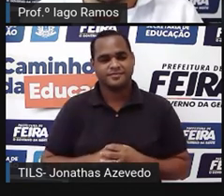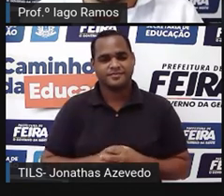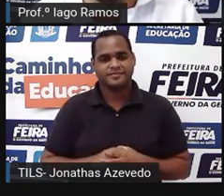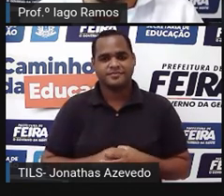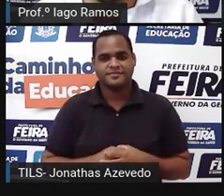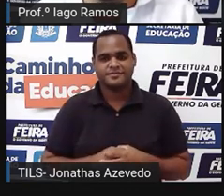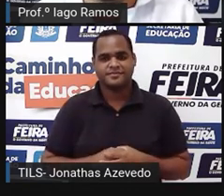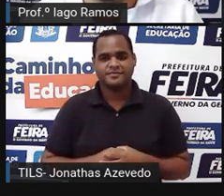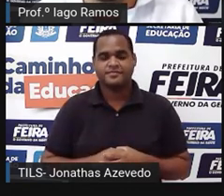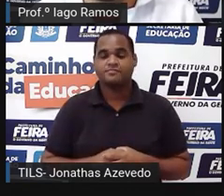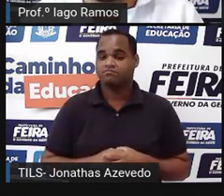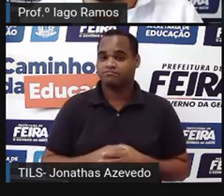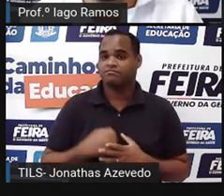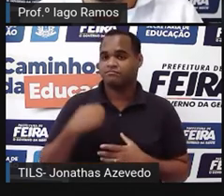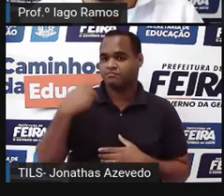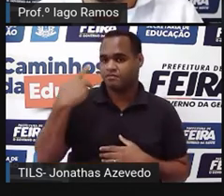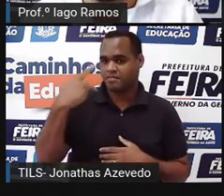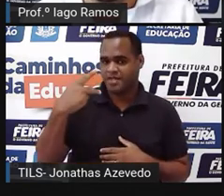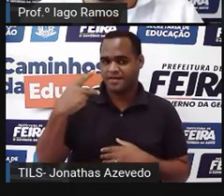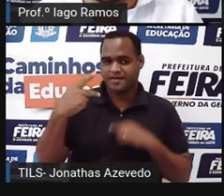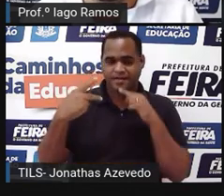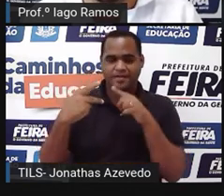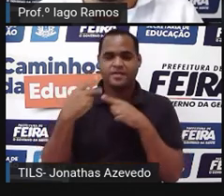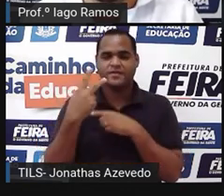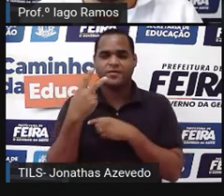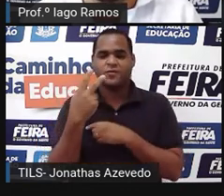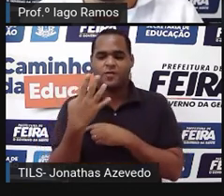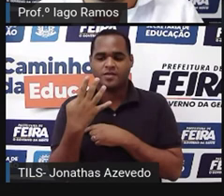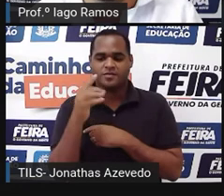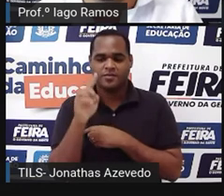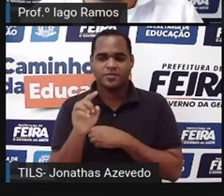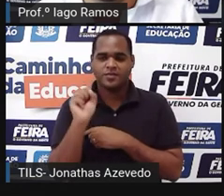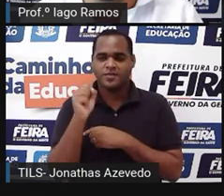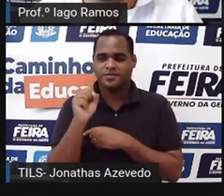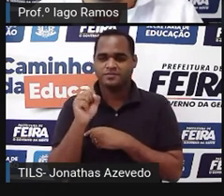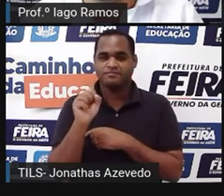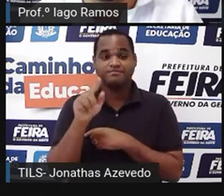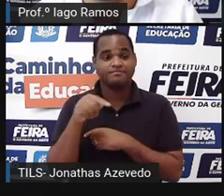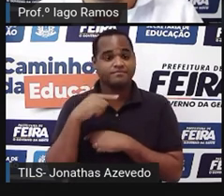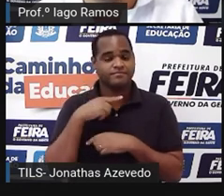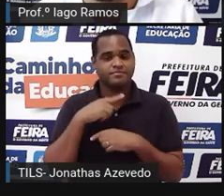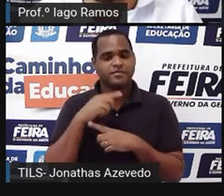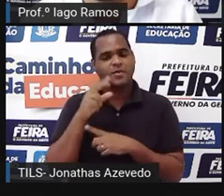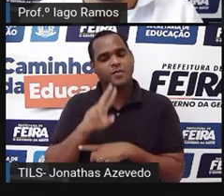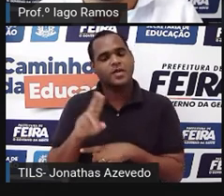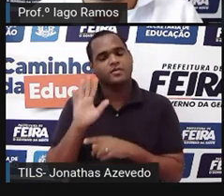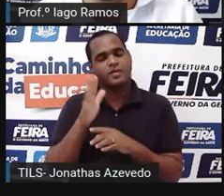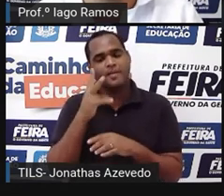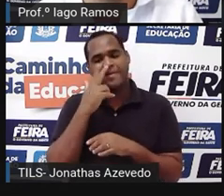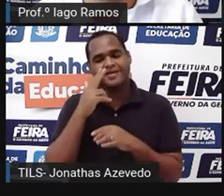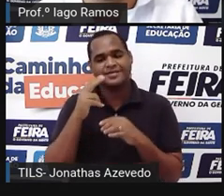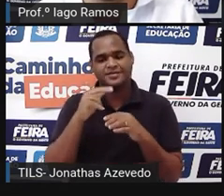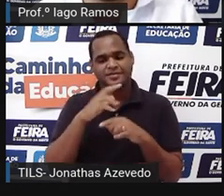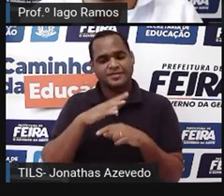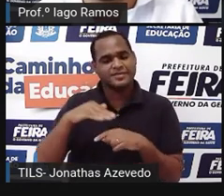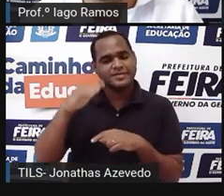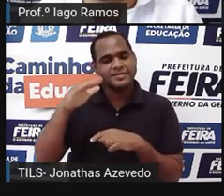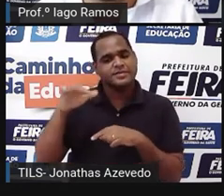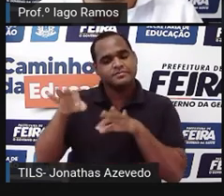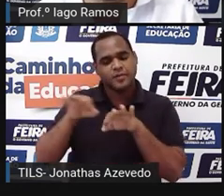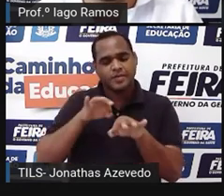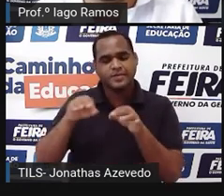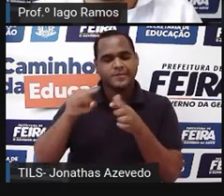Então o perímetro vai ser 24,8 só que tem um detalhe foi usado uma escala pra poder resolver esse problema